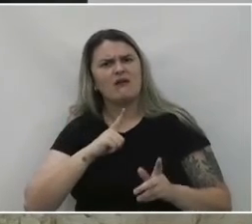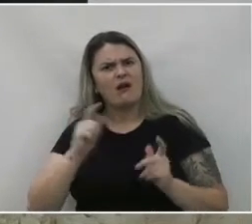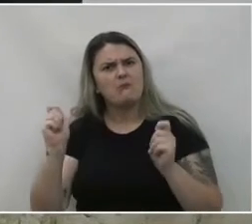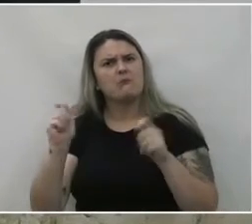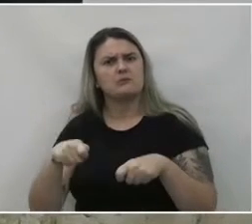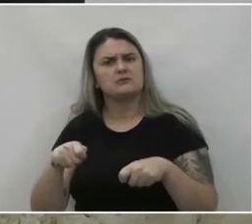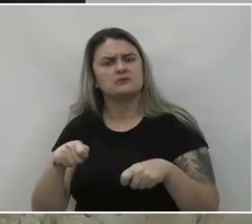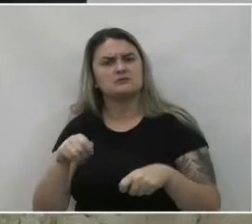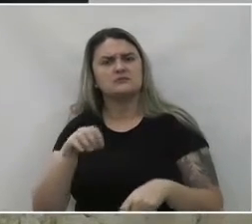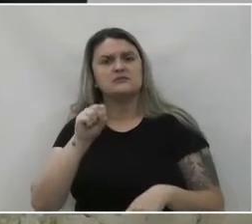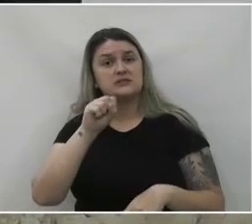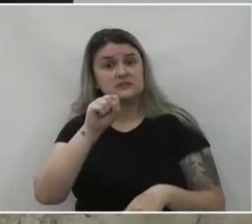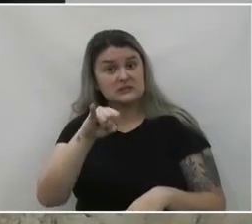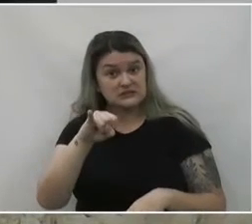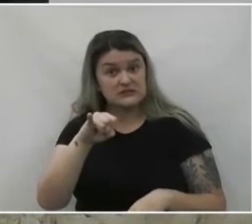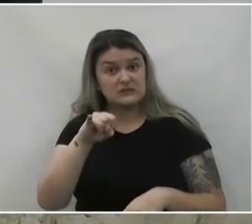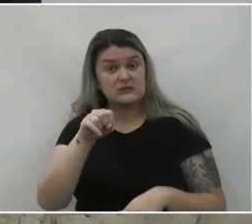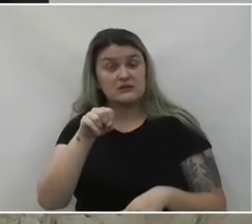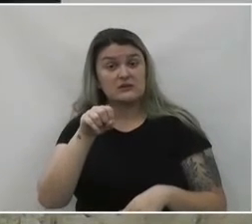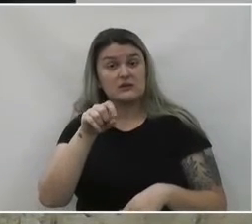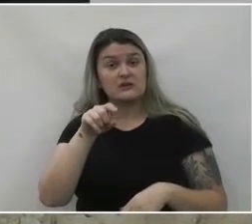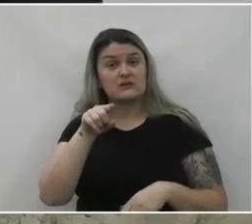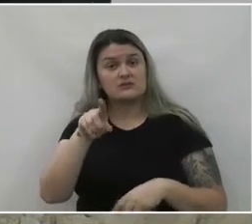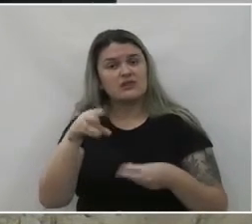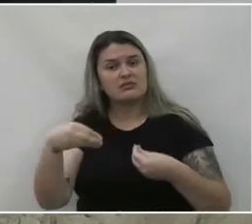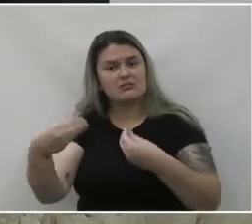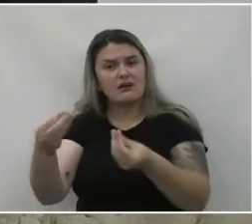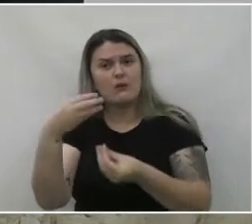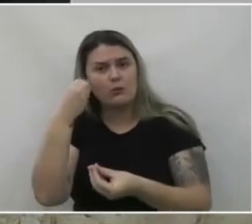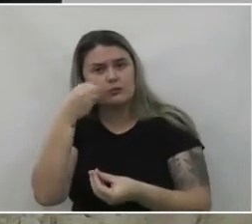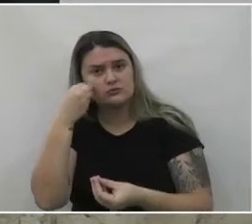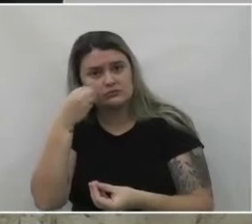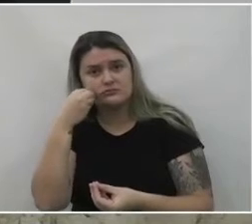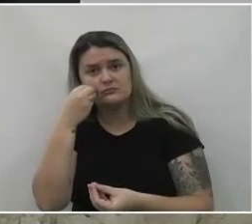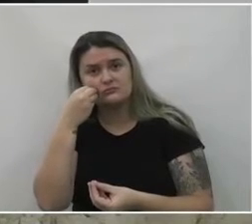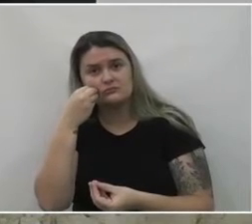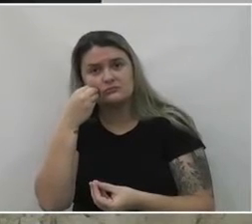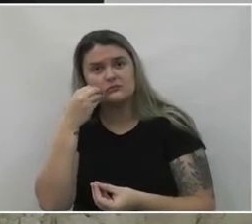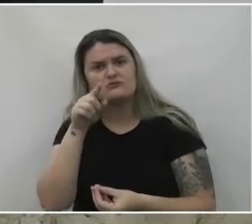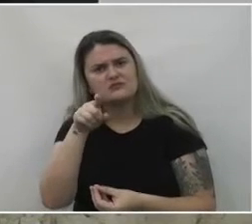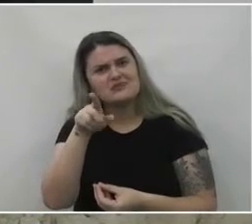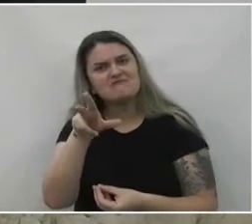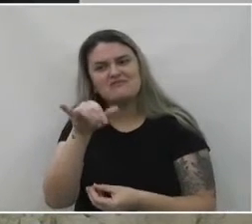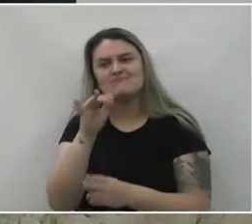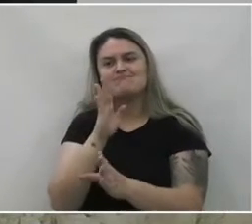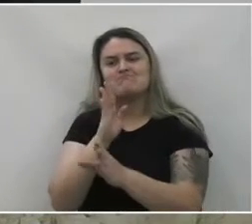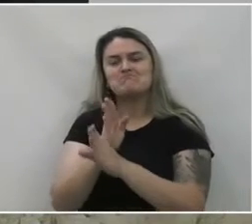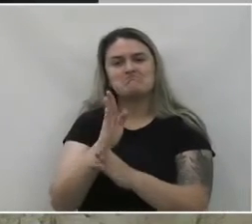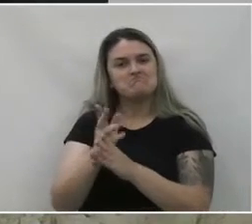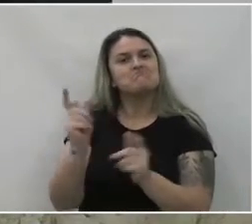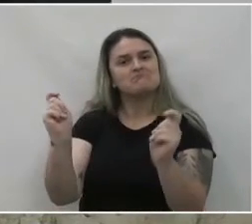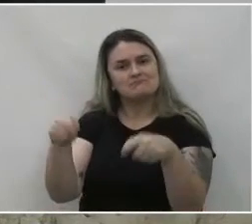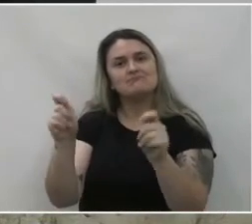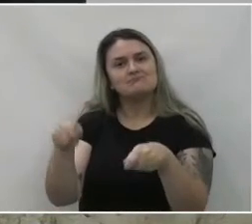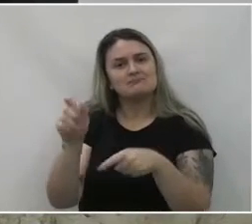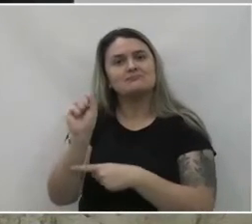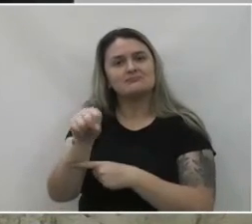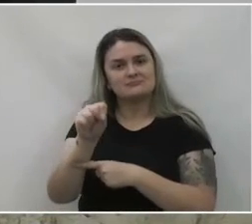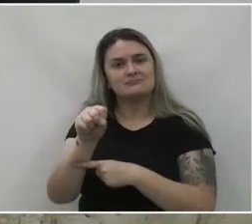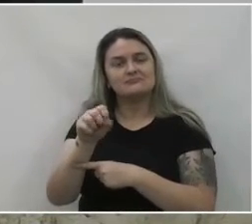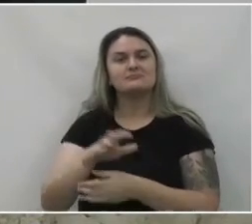Se você oferecer a eles oportunidades, você irá descobrir as suas potencialidades.